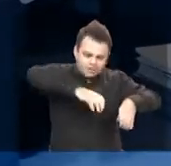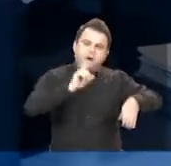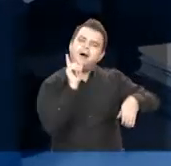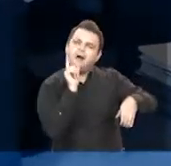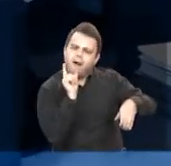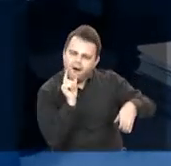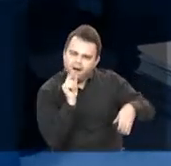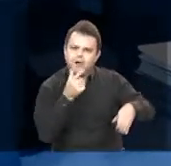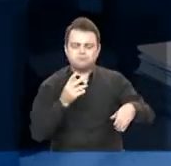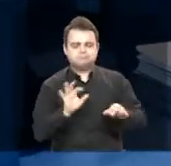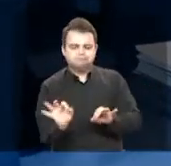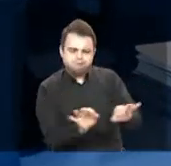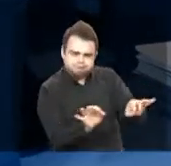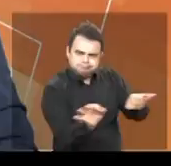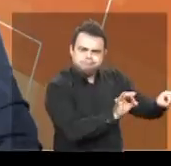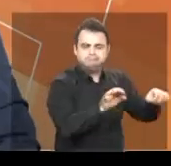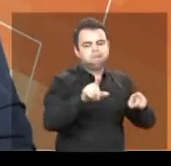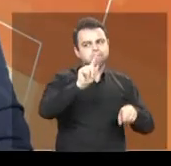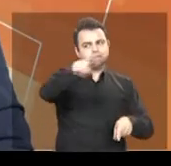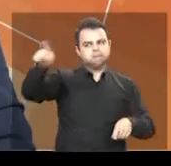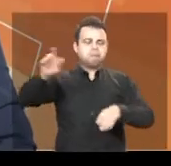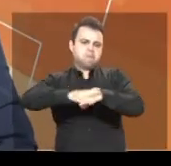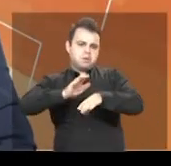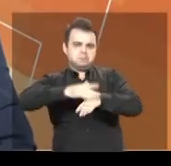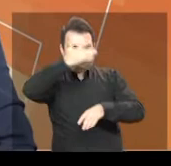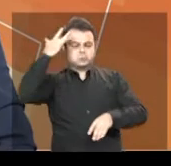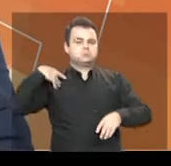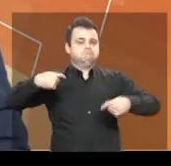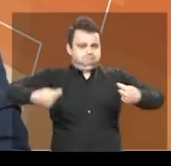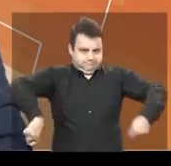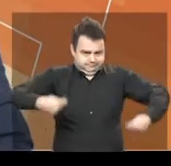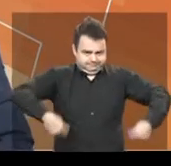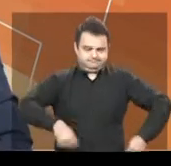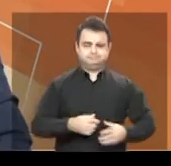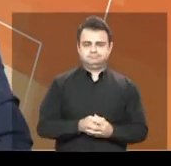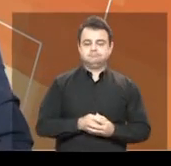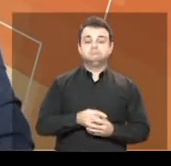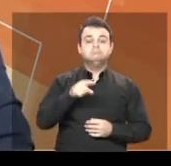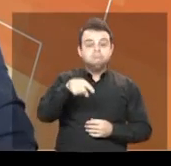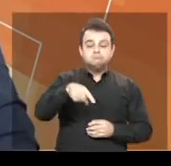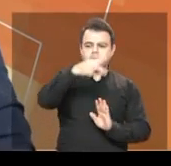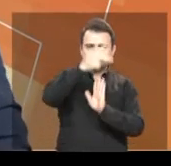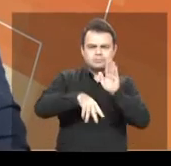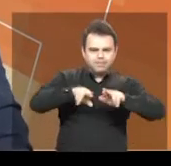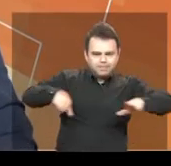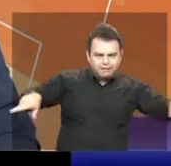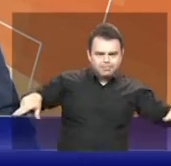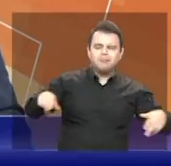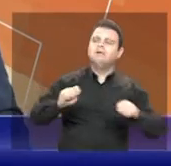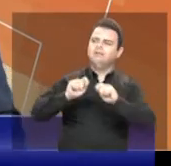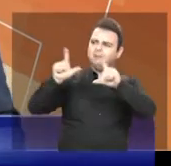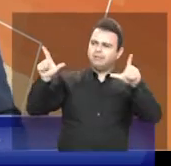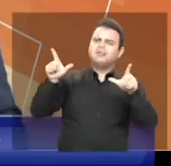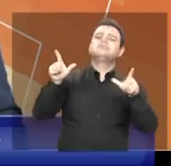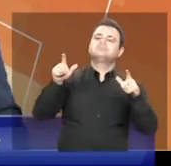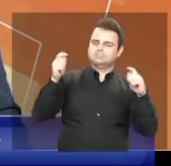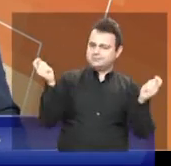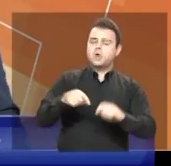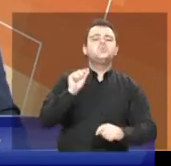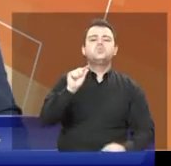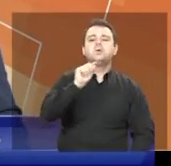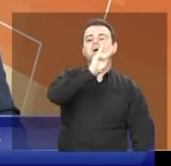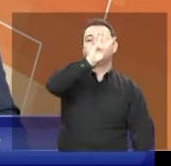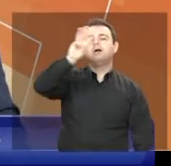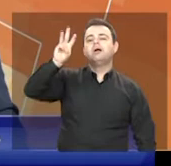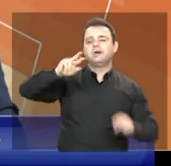mantidas por particulares. Lembrando que você pode consultar todos os projetos em tramitação no Poder Legislativo no